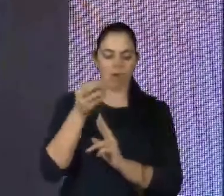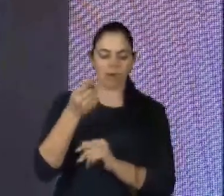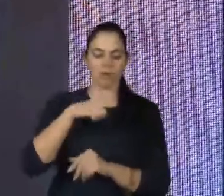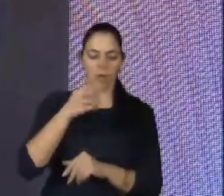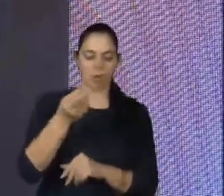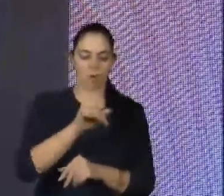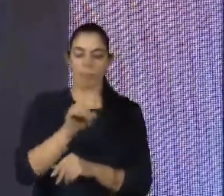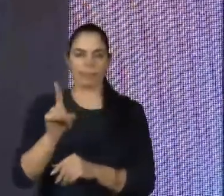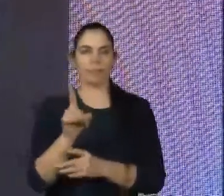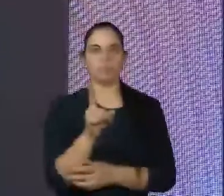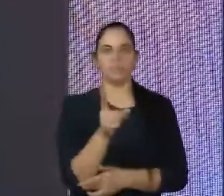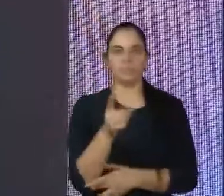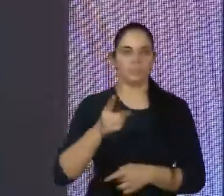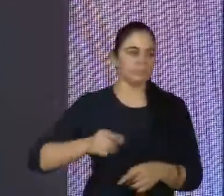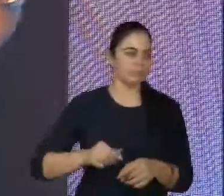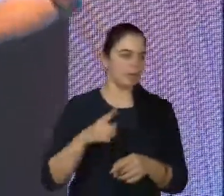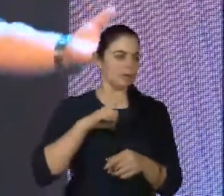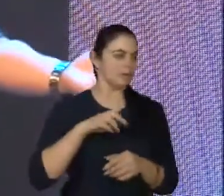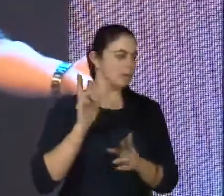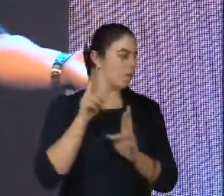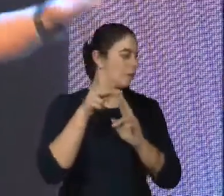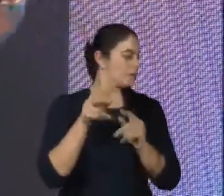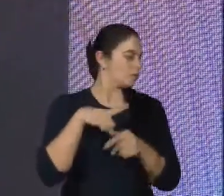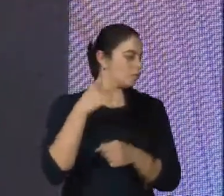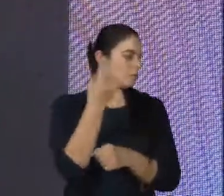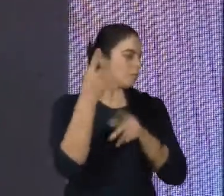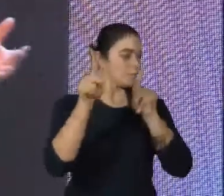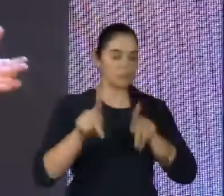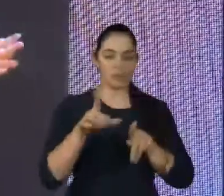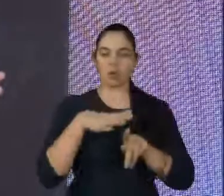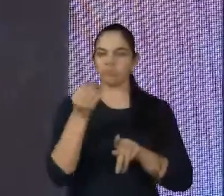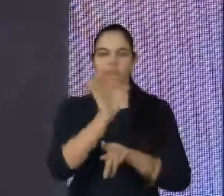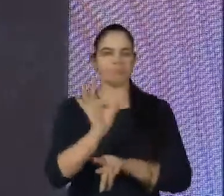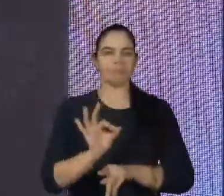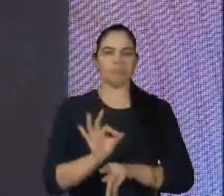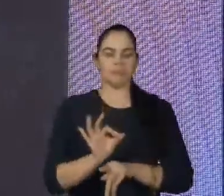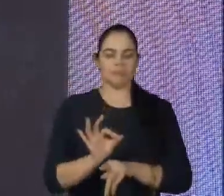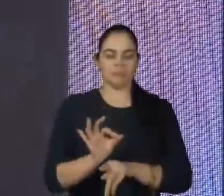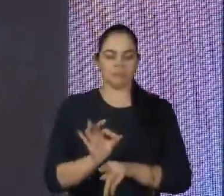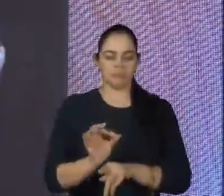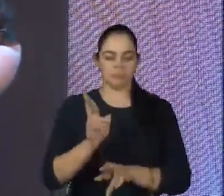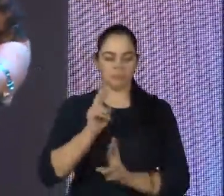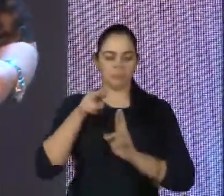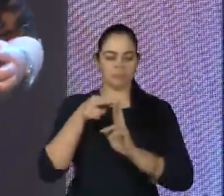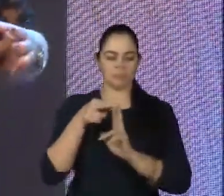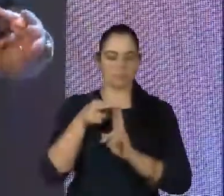ser representada por uma pessoa, ou, né, se sentir representada pela pessoa.